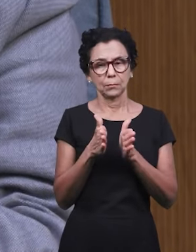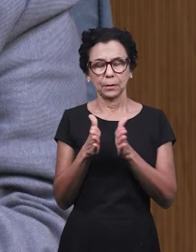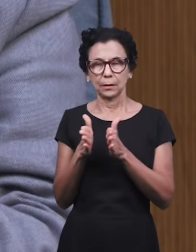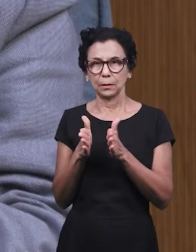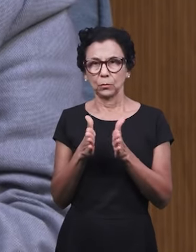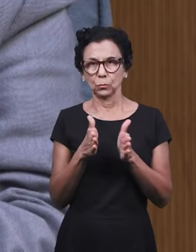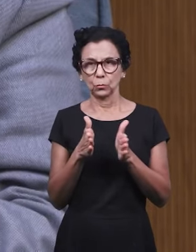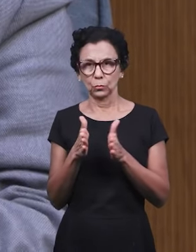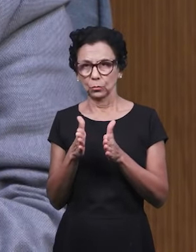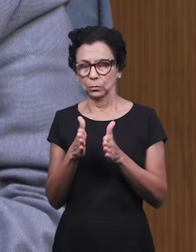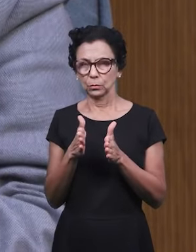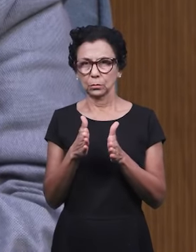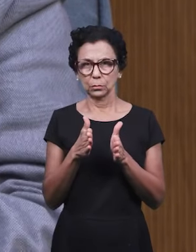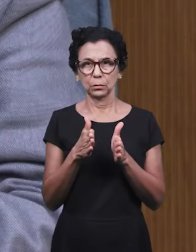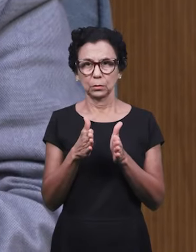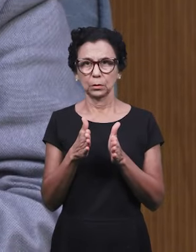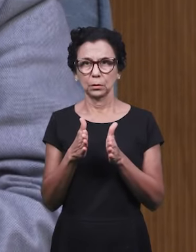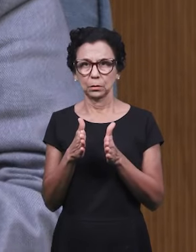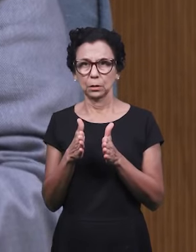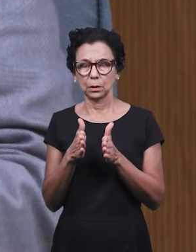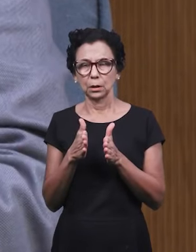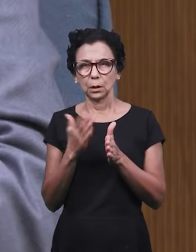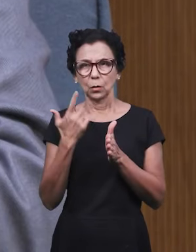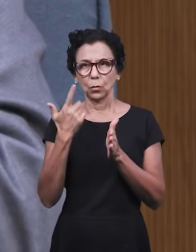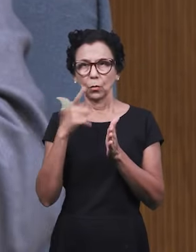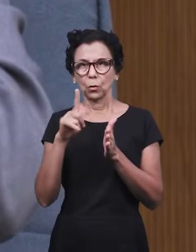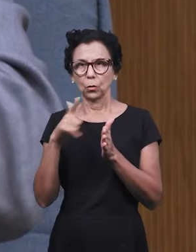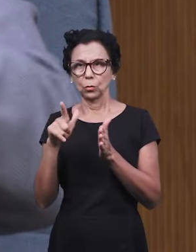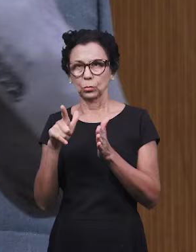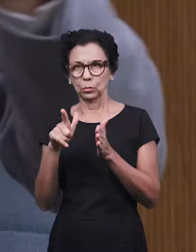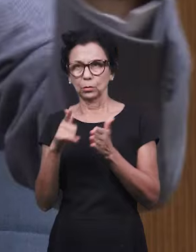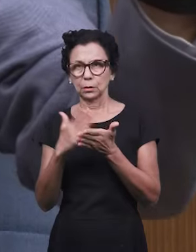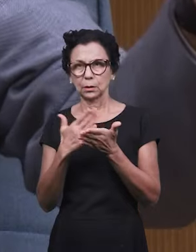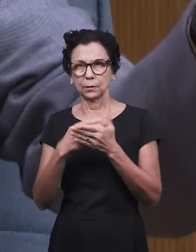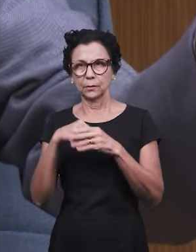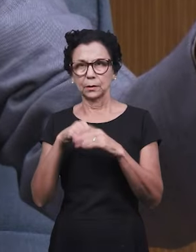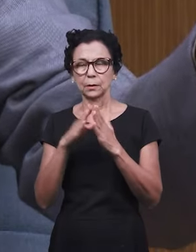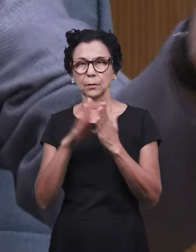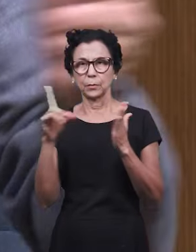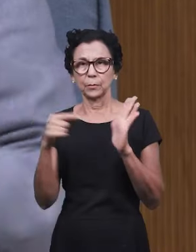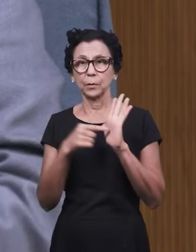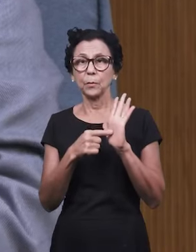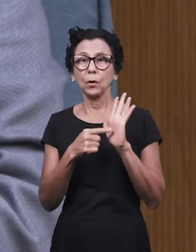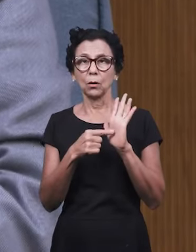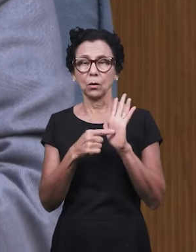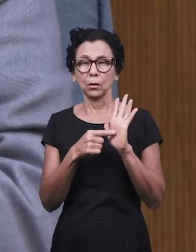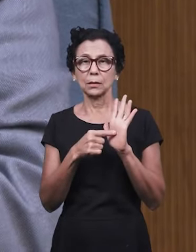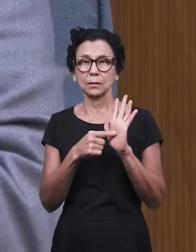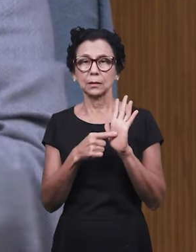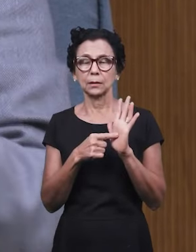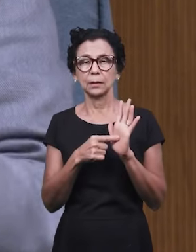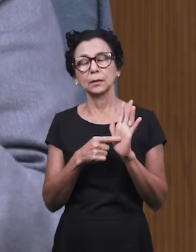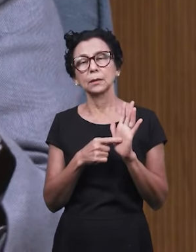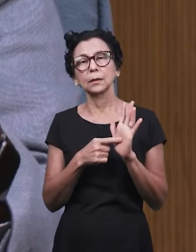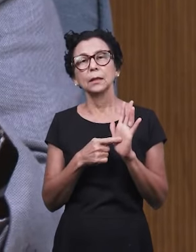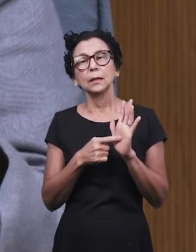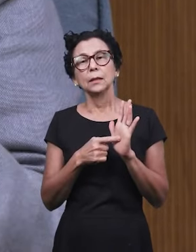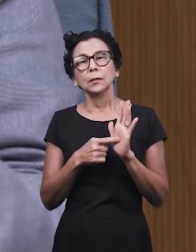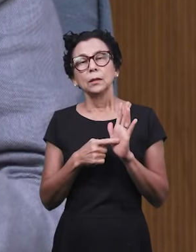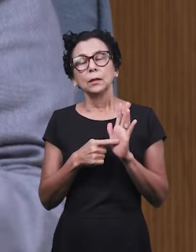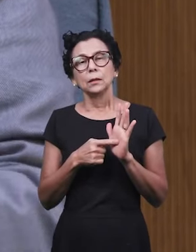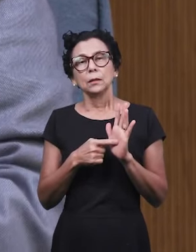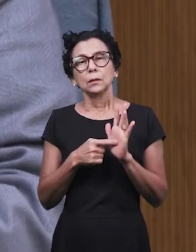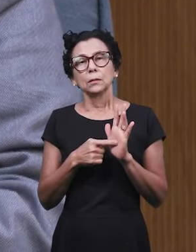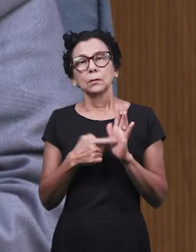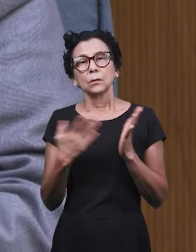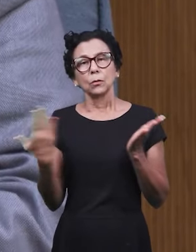tempo que é registrado também em Apocalipse, em vários outros livros da Bíblia. Mas, no nosso caso, estamos